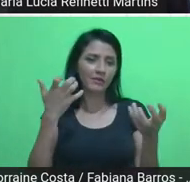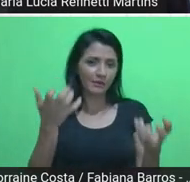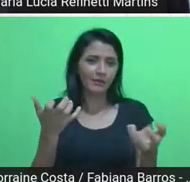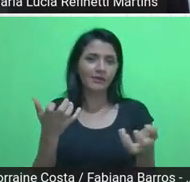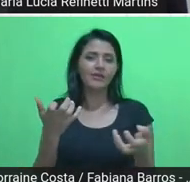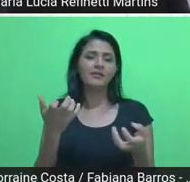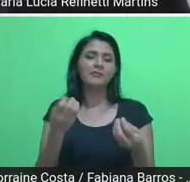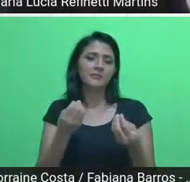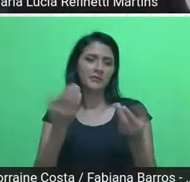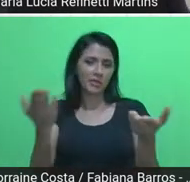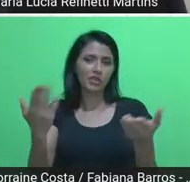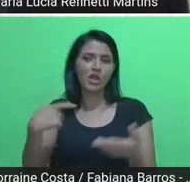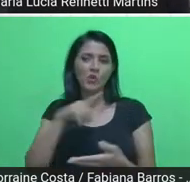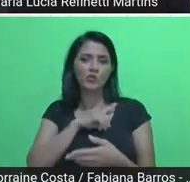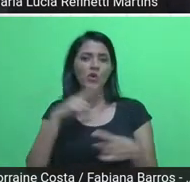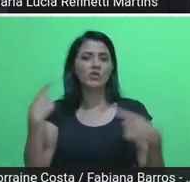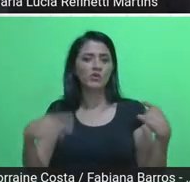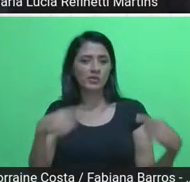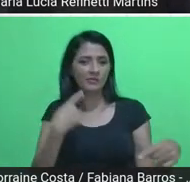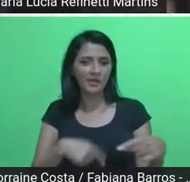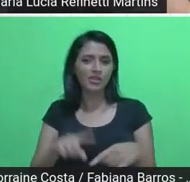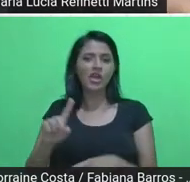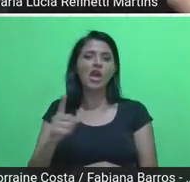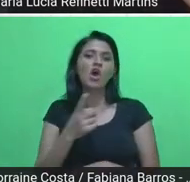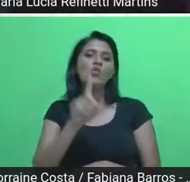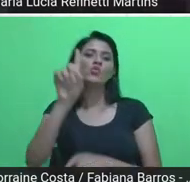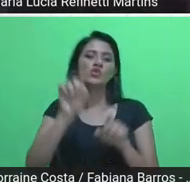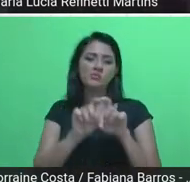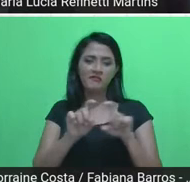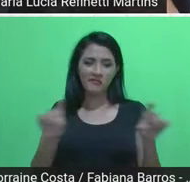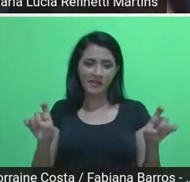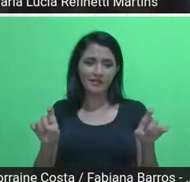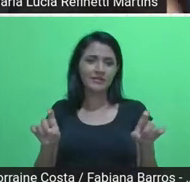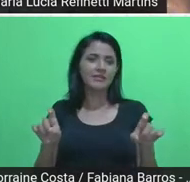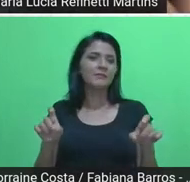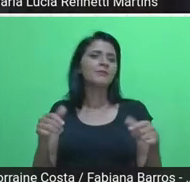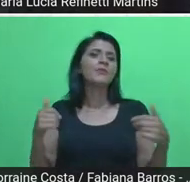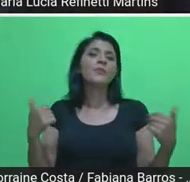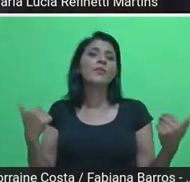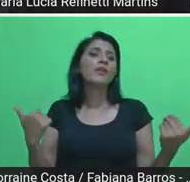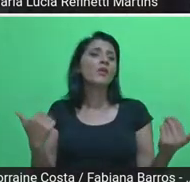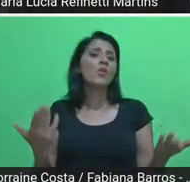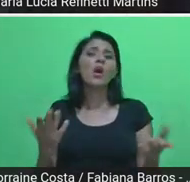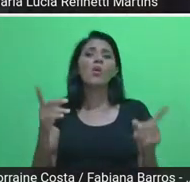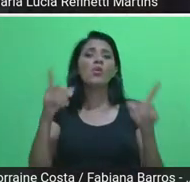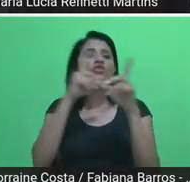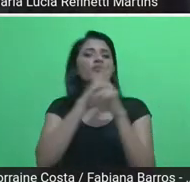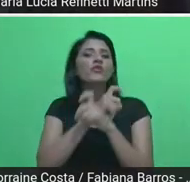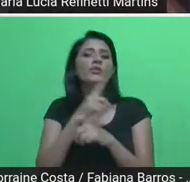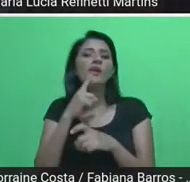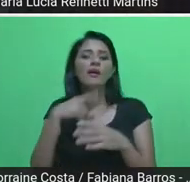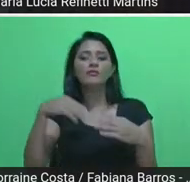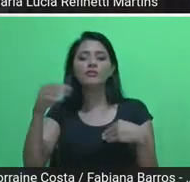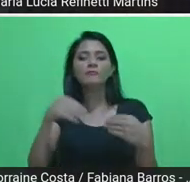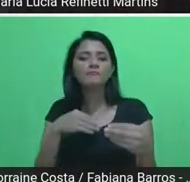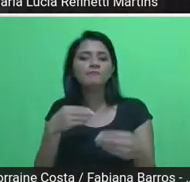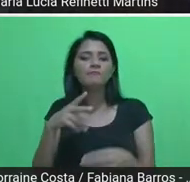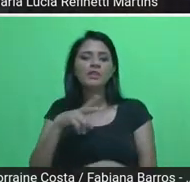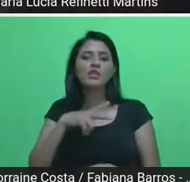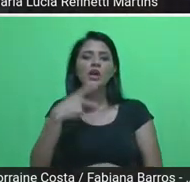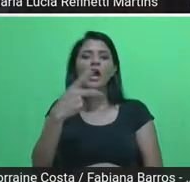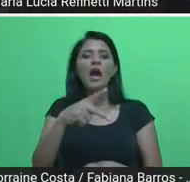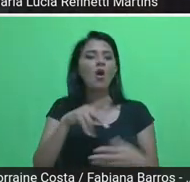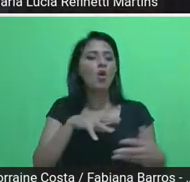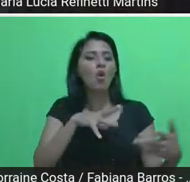nosso debate a última frase que tem aqui. Mas, então, qual é a dificuldade particular do universo onde a gente se